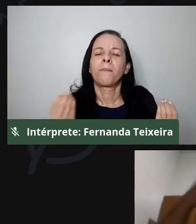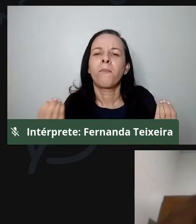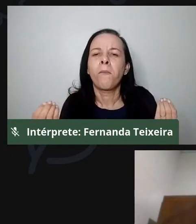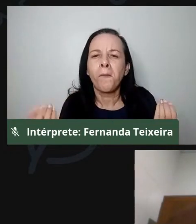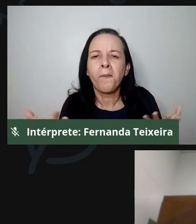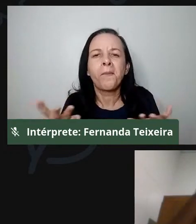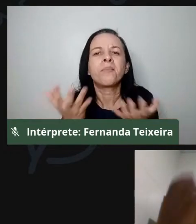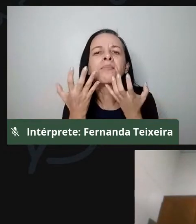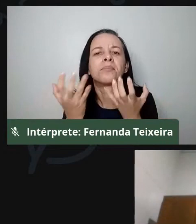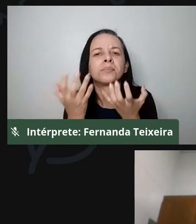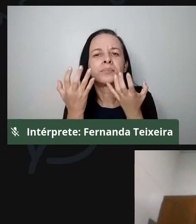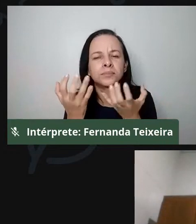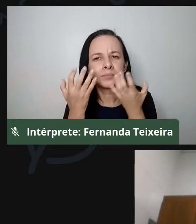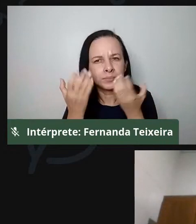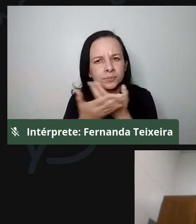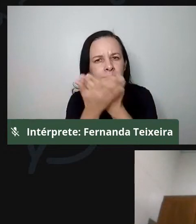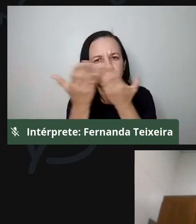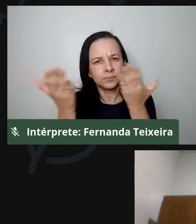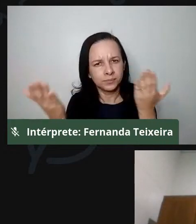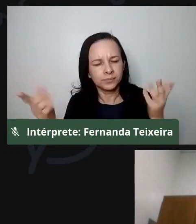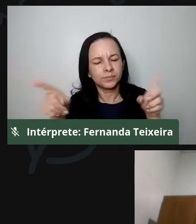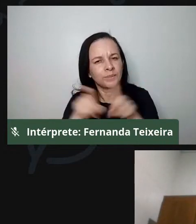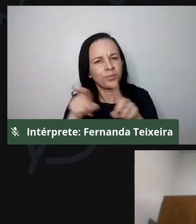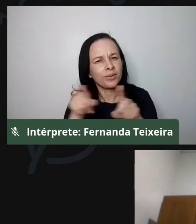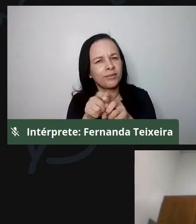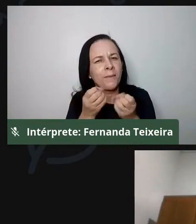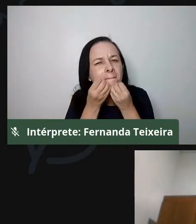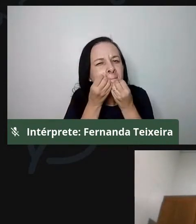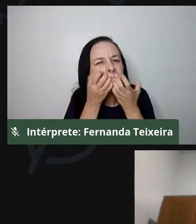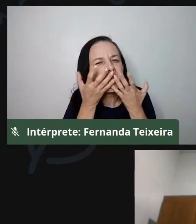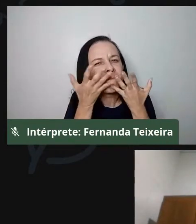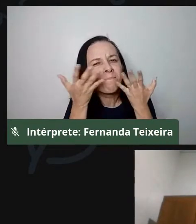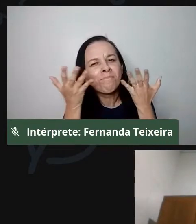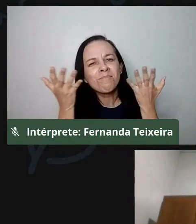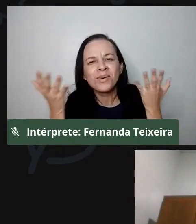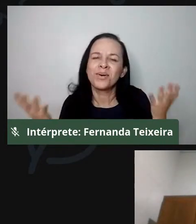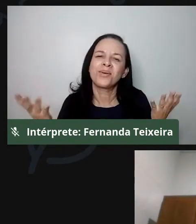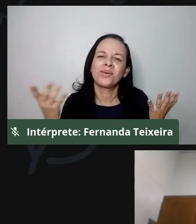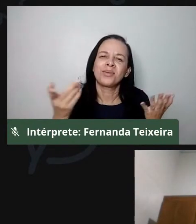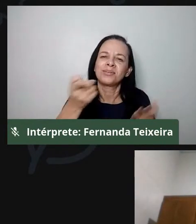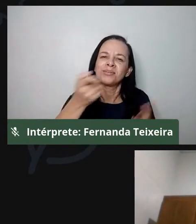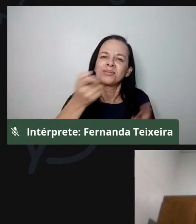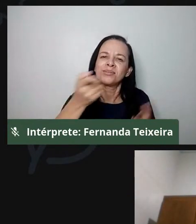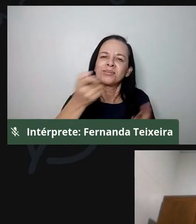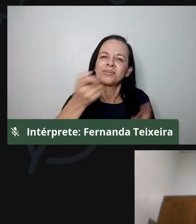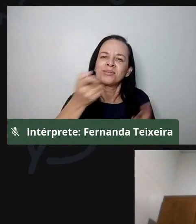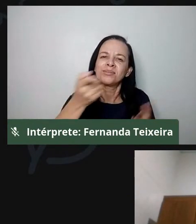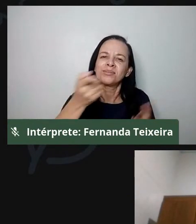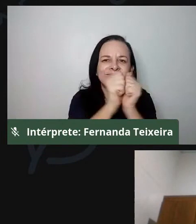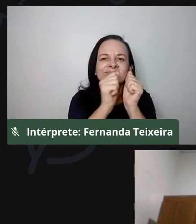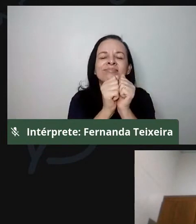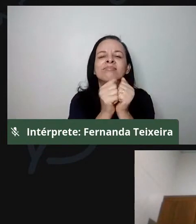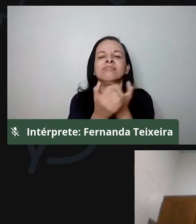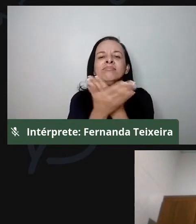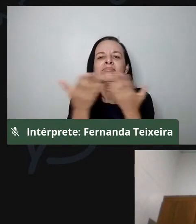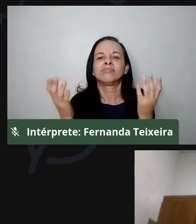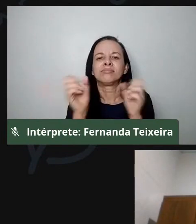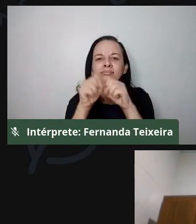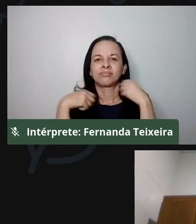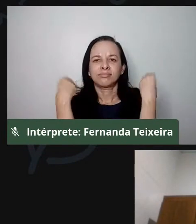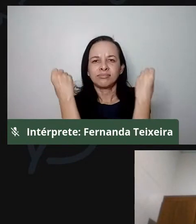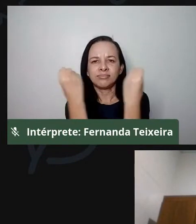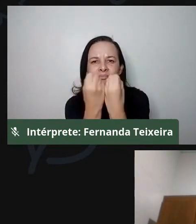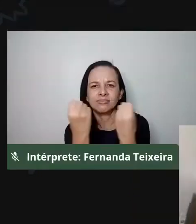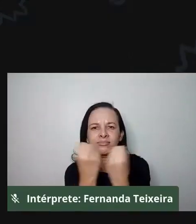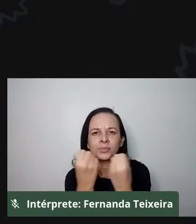queria, assim, dizer que também um prazer enorme, né, não só estar no seminário discutindo, né, meio ambiente de políticas públicas, mas,